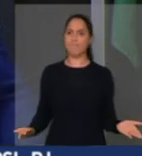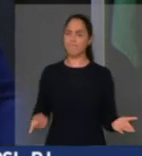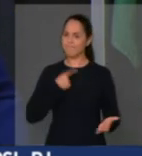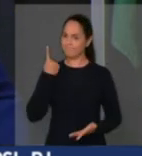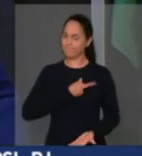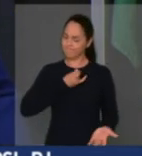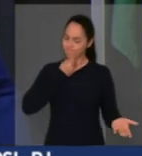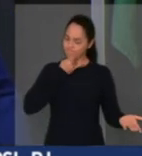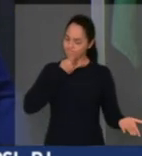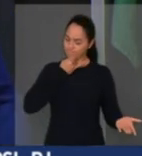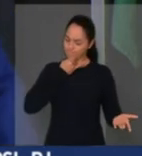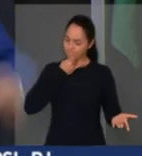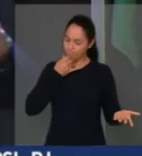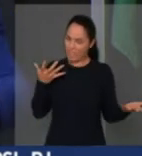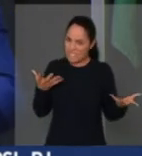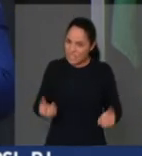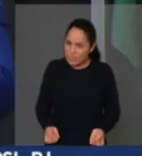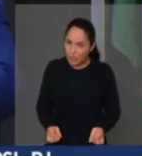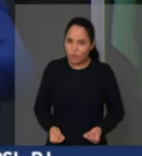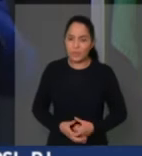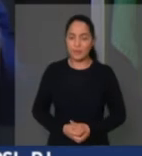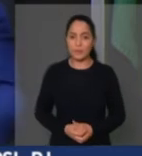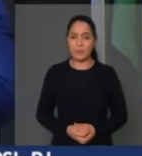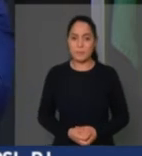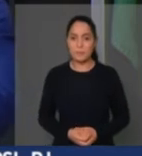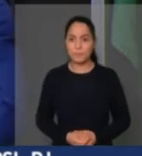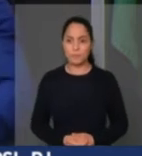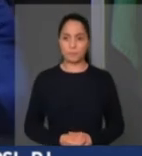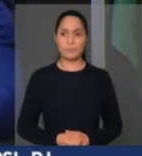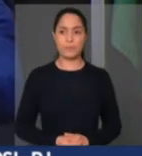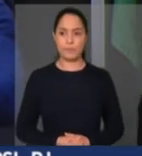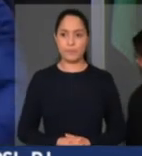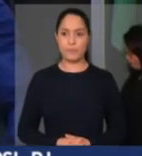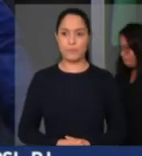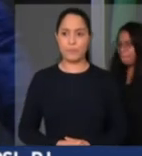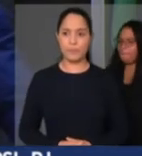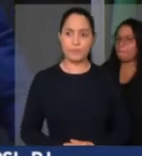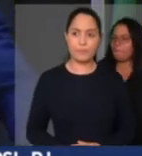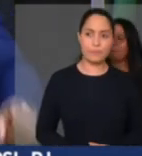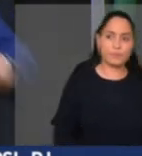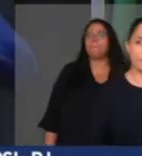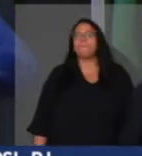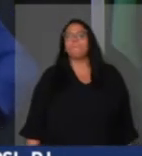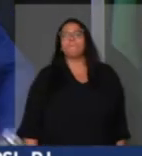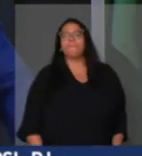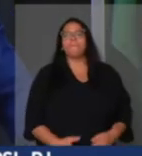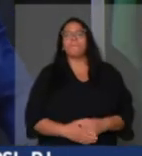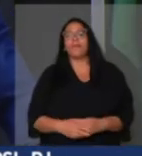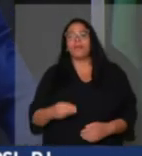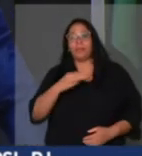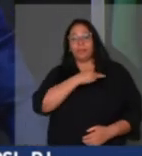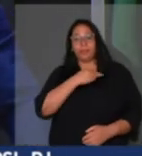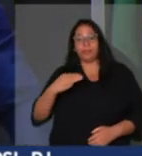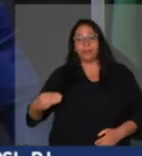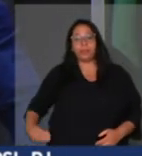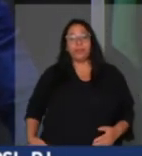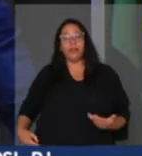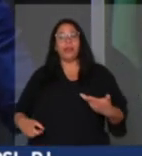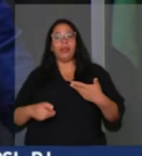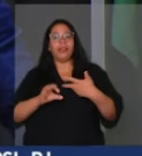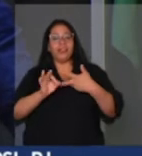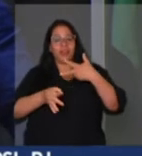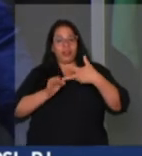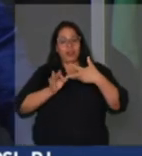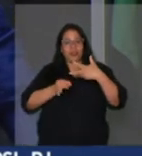curvou. Se curvou e endossou aquilo que os ministros do STF estavam determinando